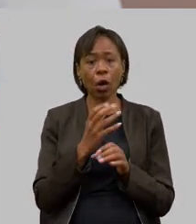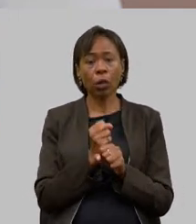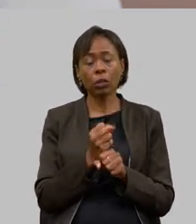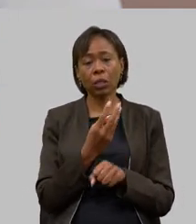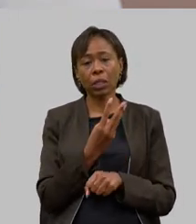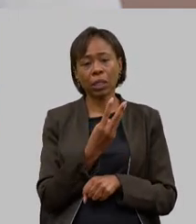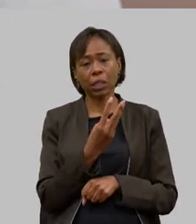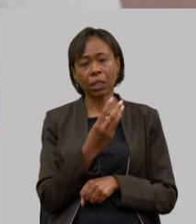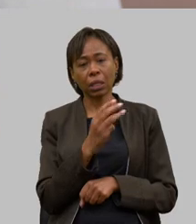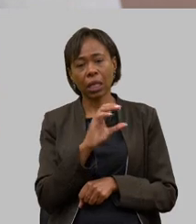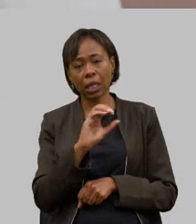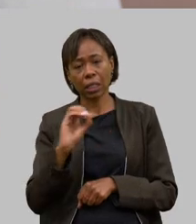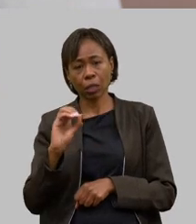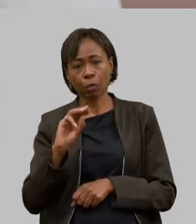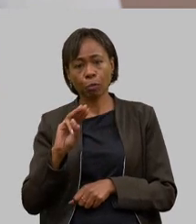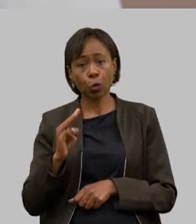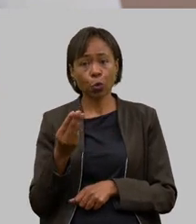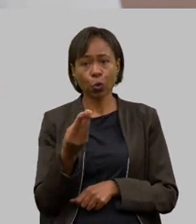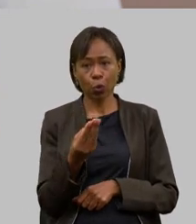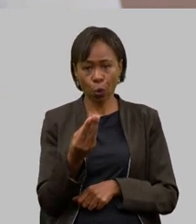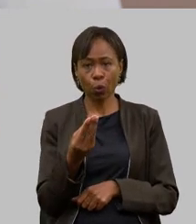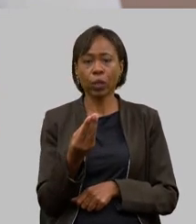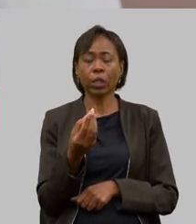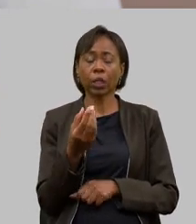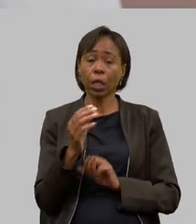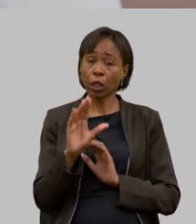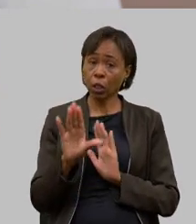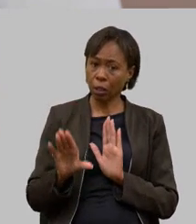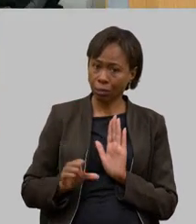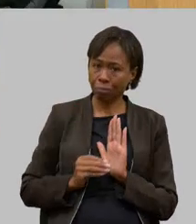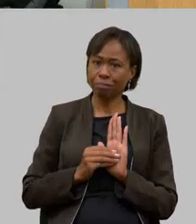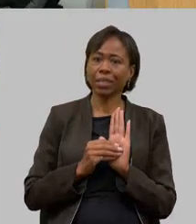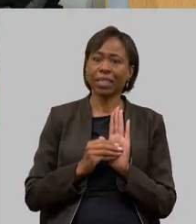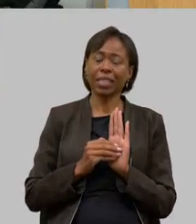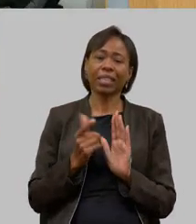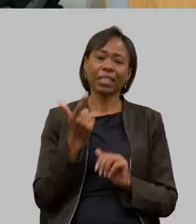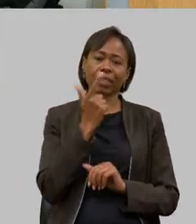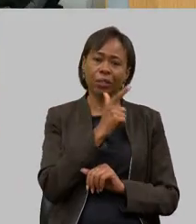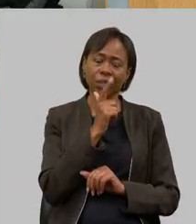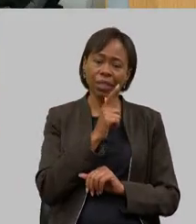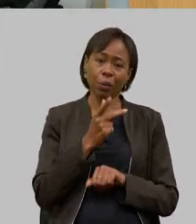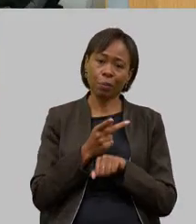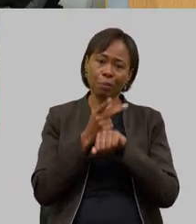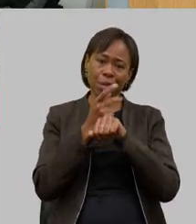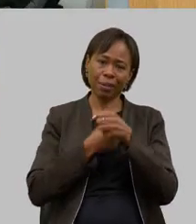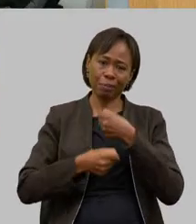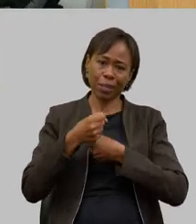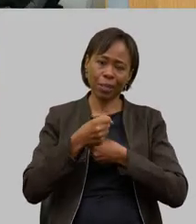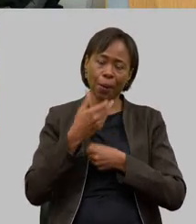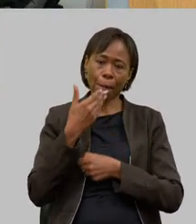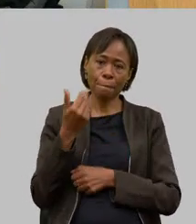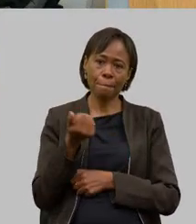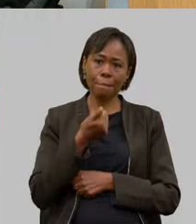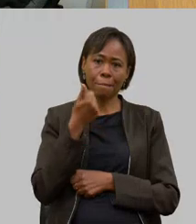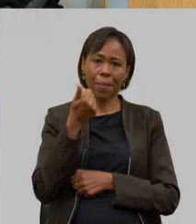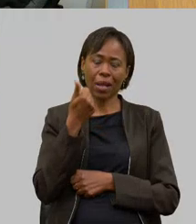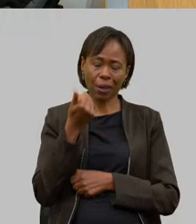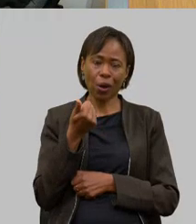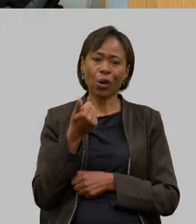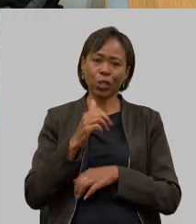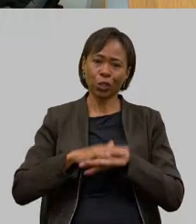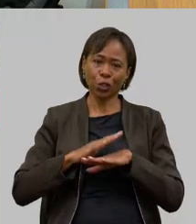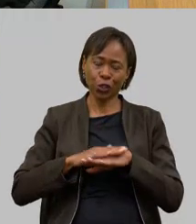Érica 300 milhões que são disponibilizados e ganhamos o prêmio ano passado como melhor executor quase